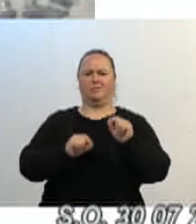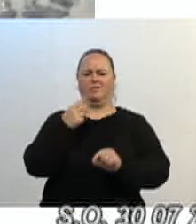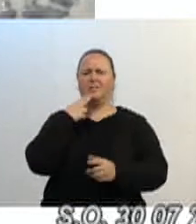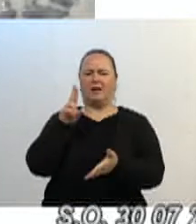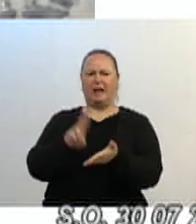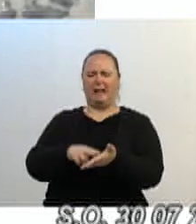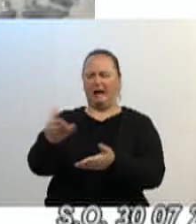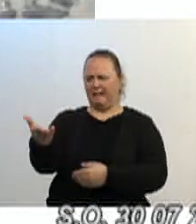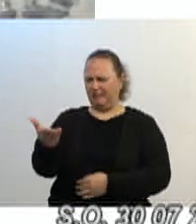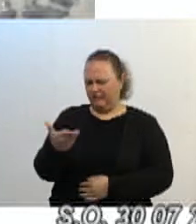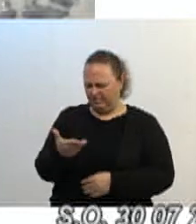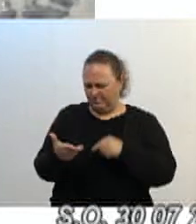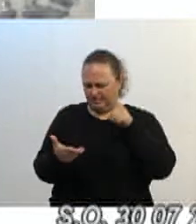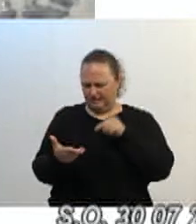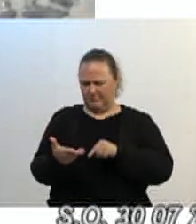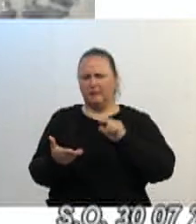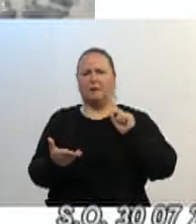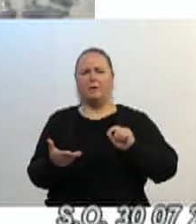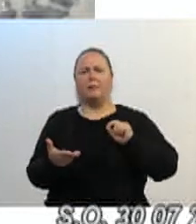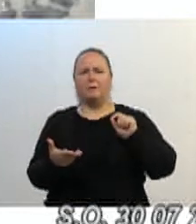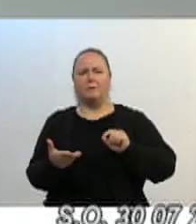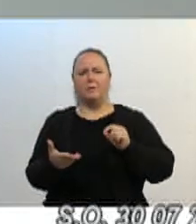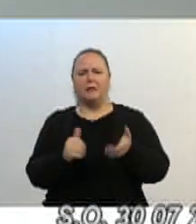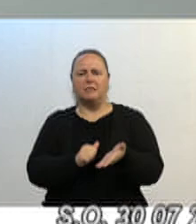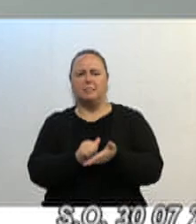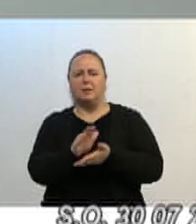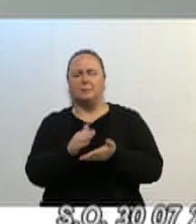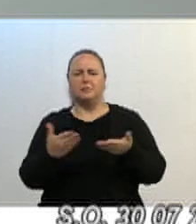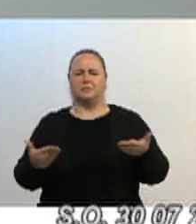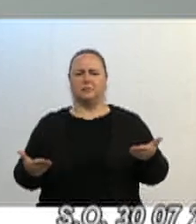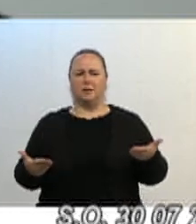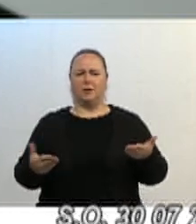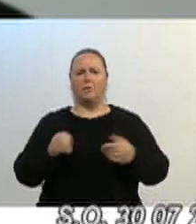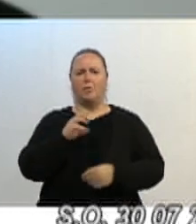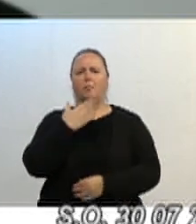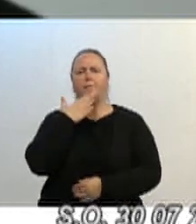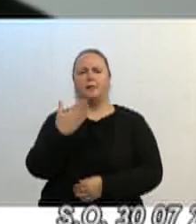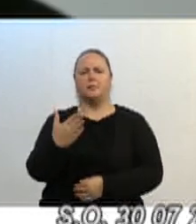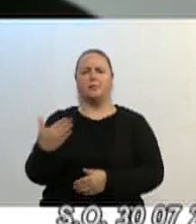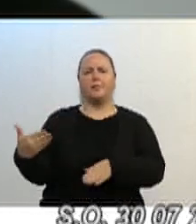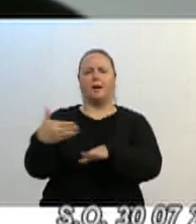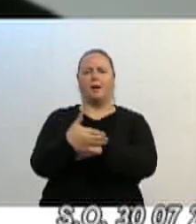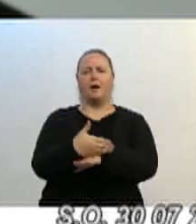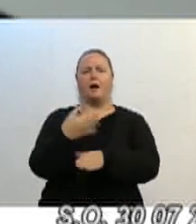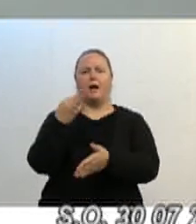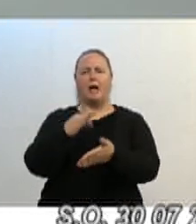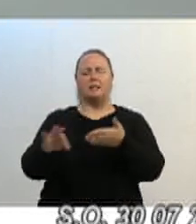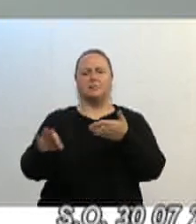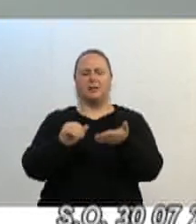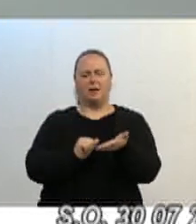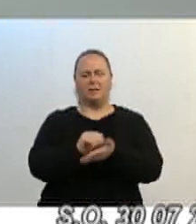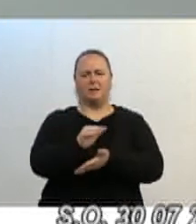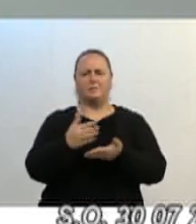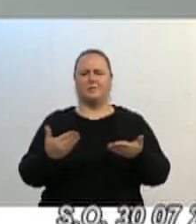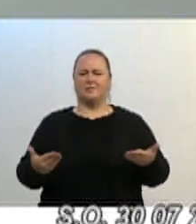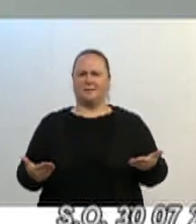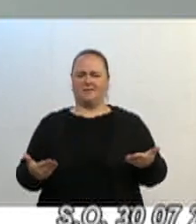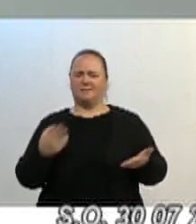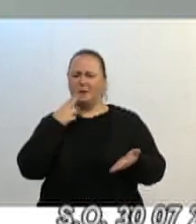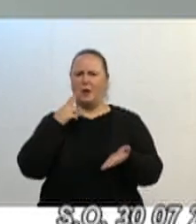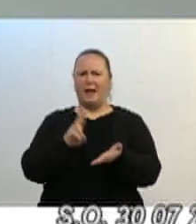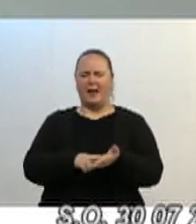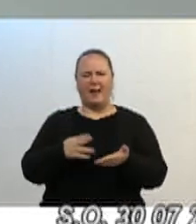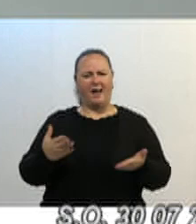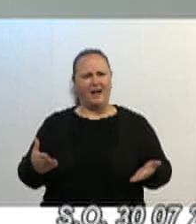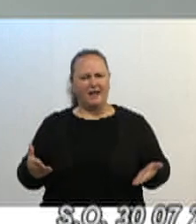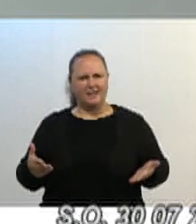para que as suas demissões, para que compareçam a empresa para assinar a demissão, a demissão sem antes